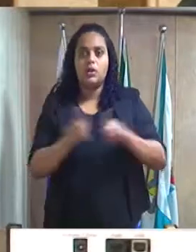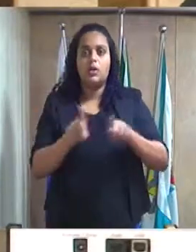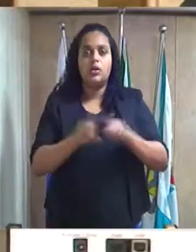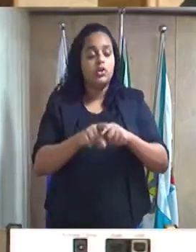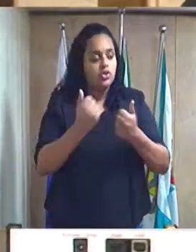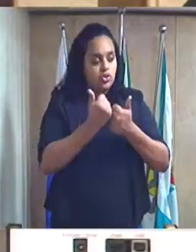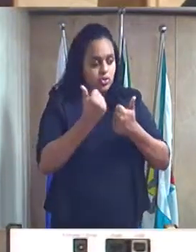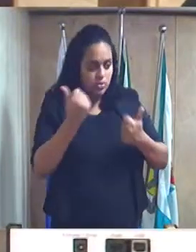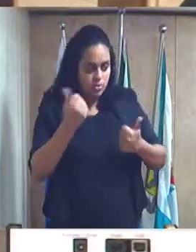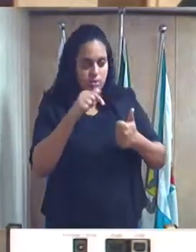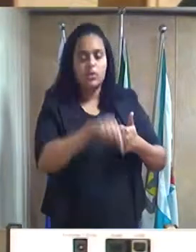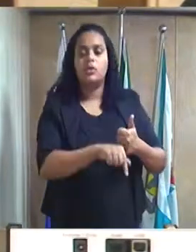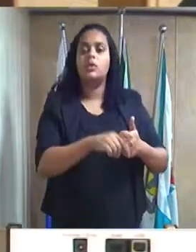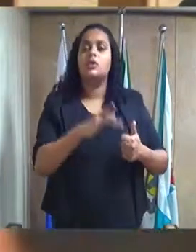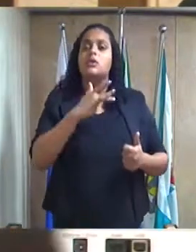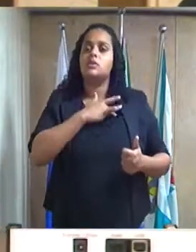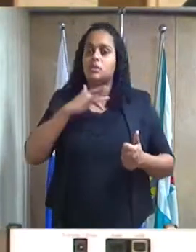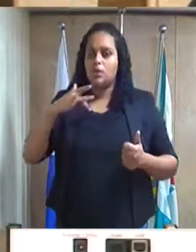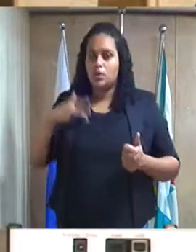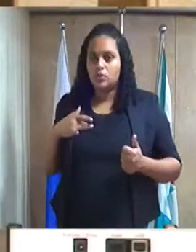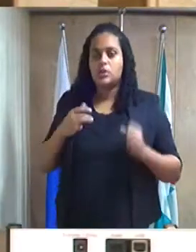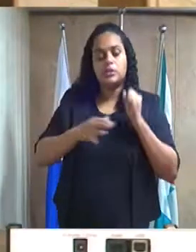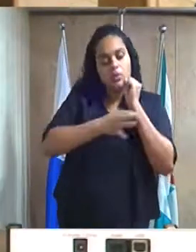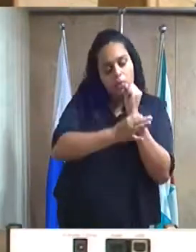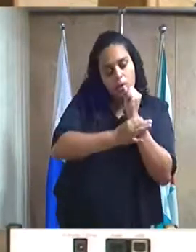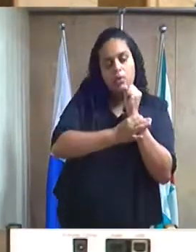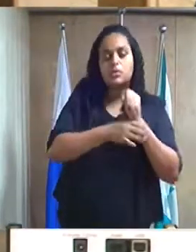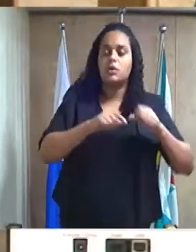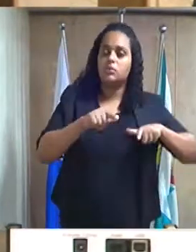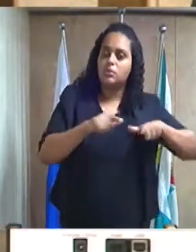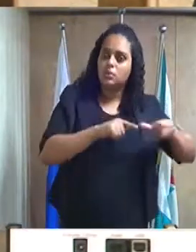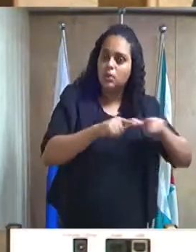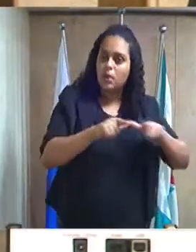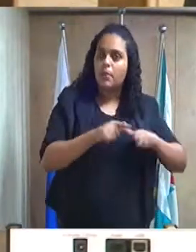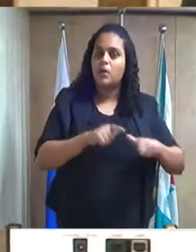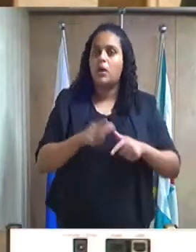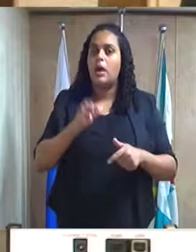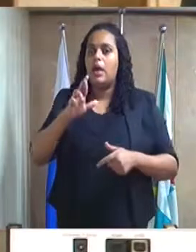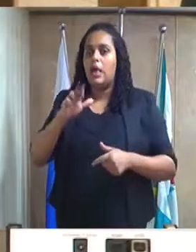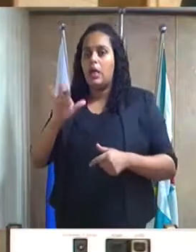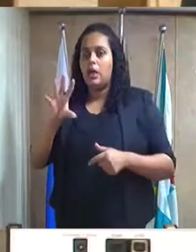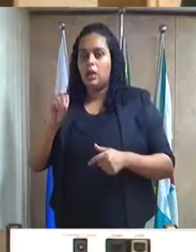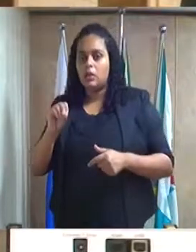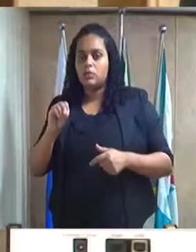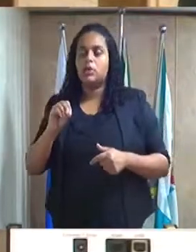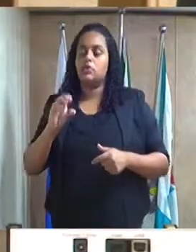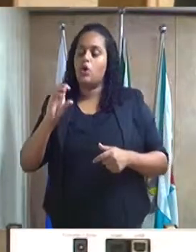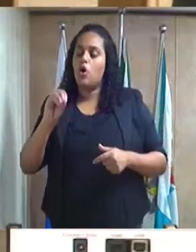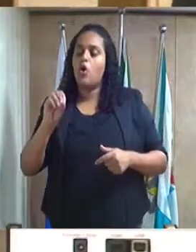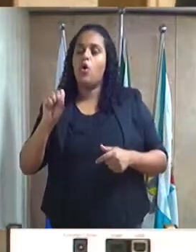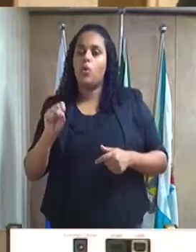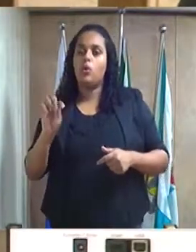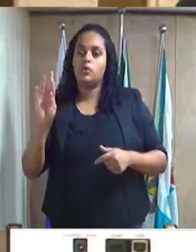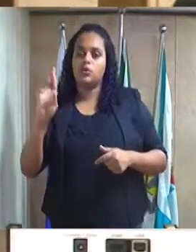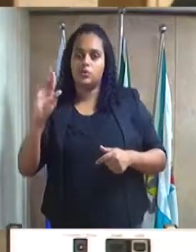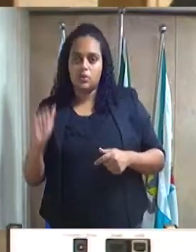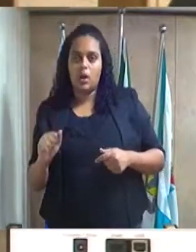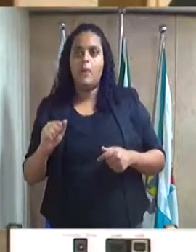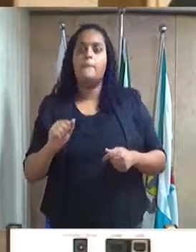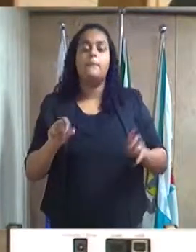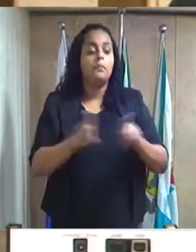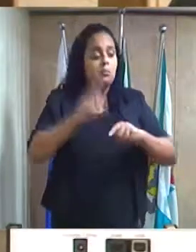de Pessoas, Saúde e Segurança do Trabalho, em Rio das Doixas, pelas demonstrações de profissionalismo,